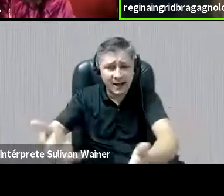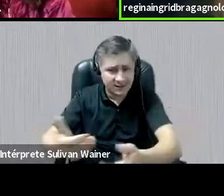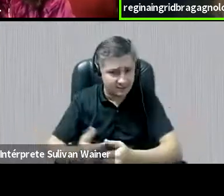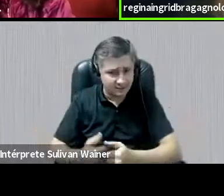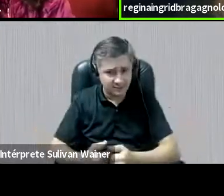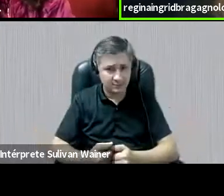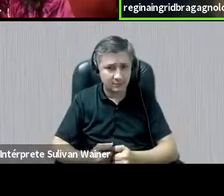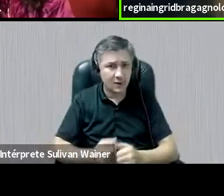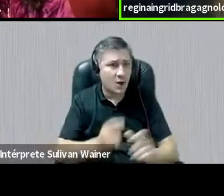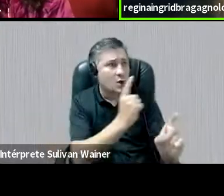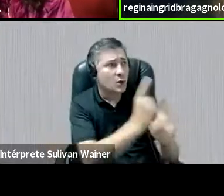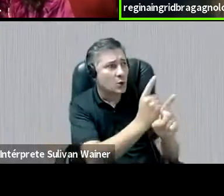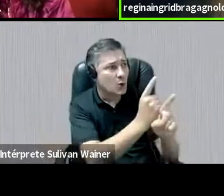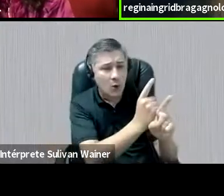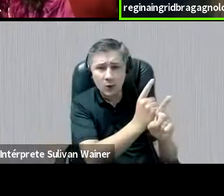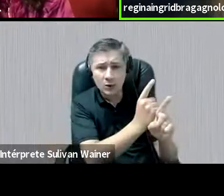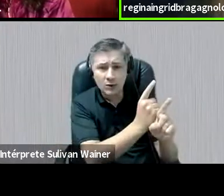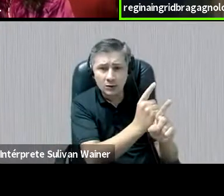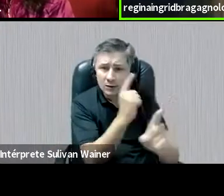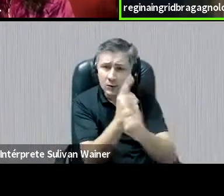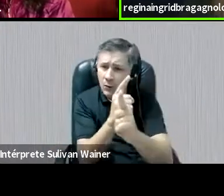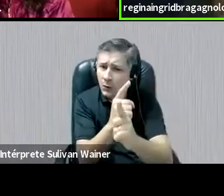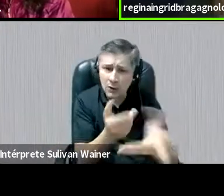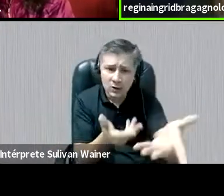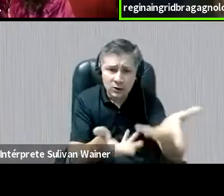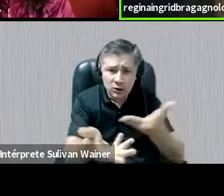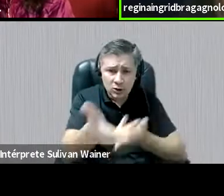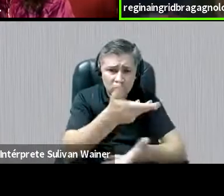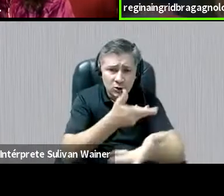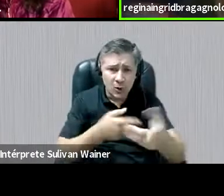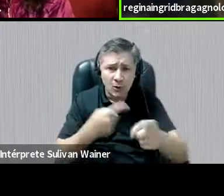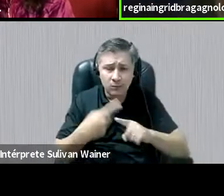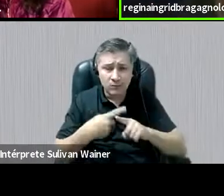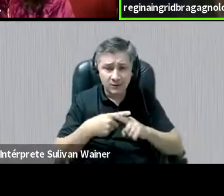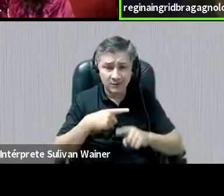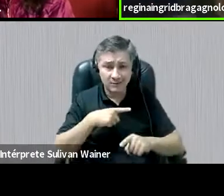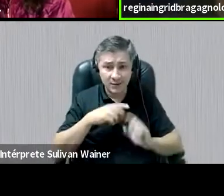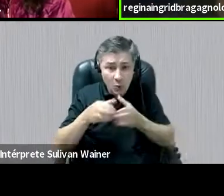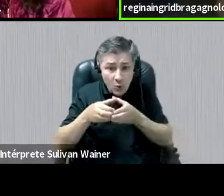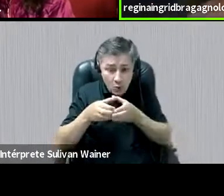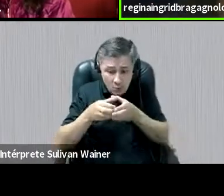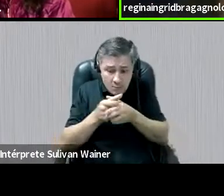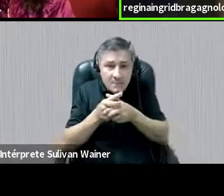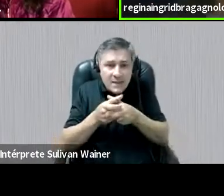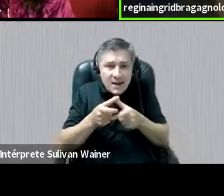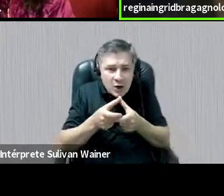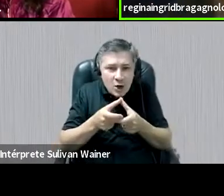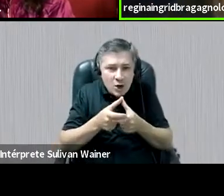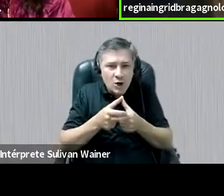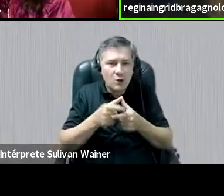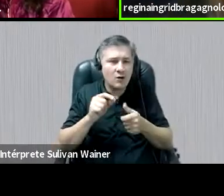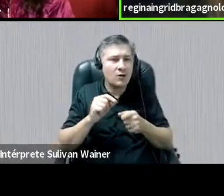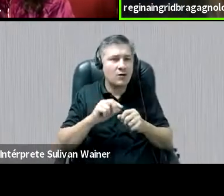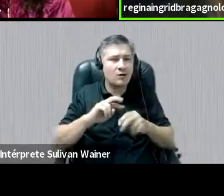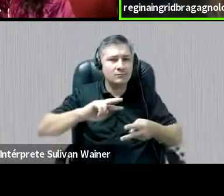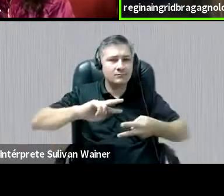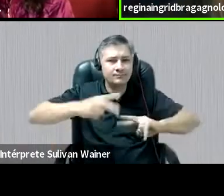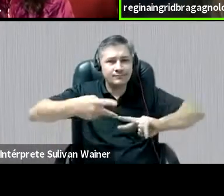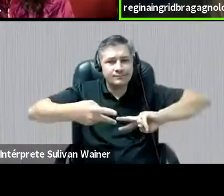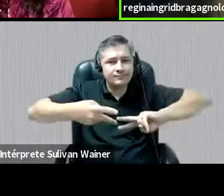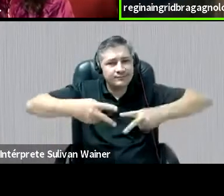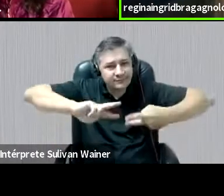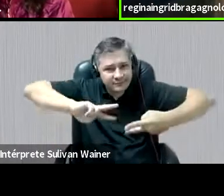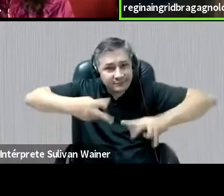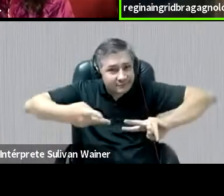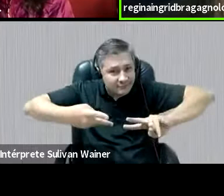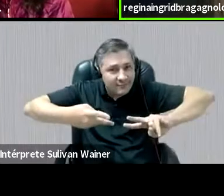encontro, o encontro entre elas, as trocas, porque ainda estão em agrupamentos menores e fazendo revezamento em algumas instituições,